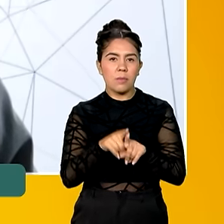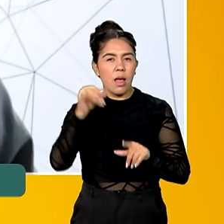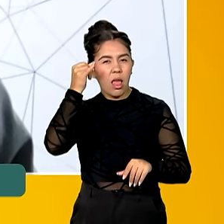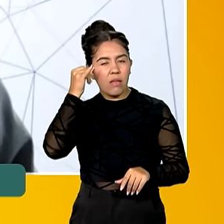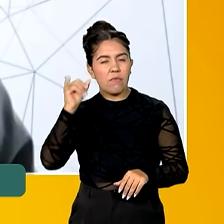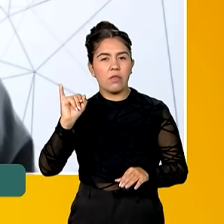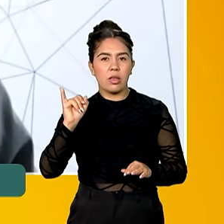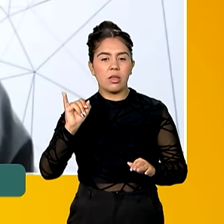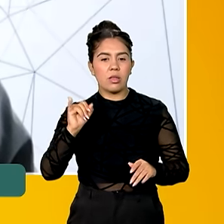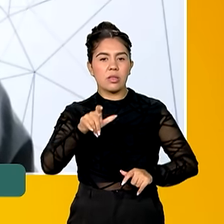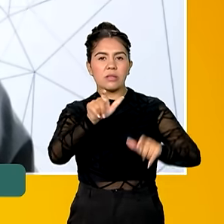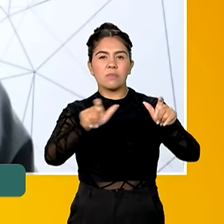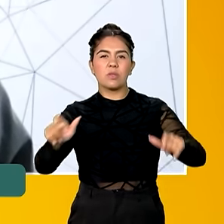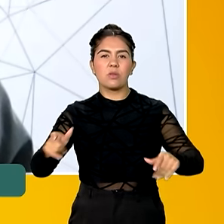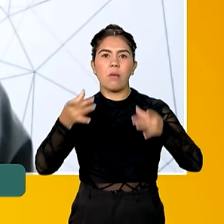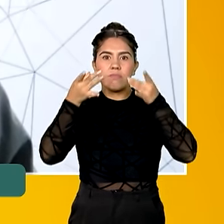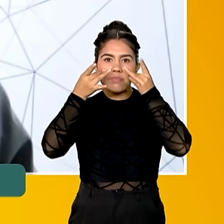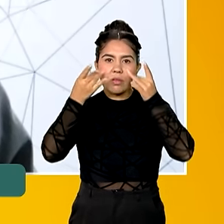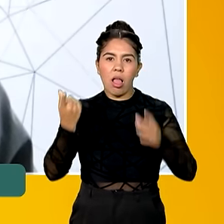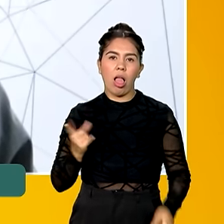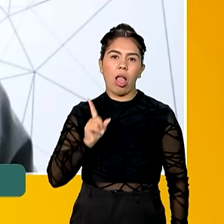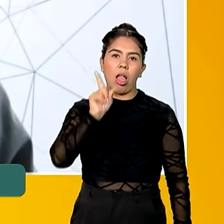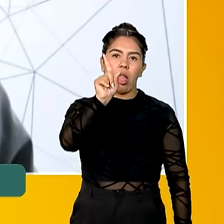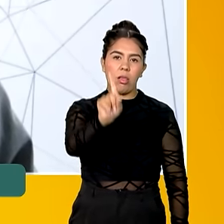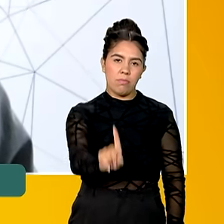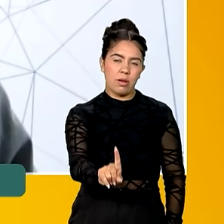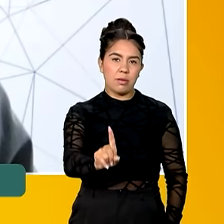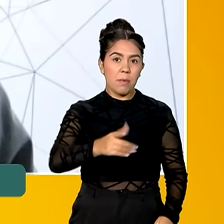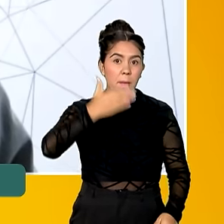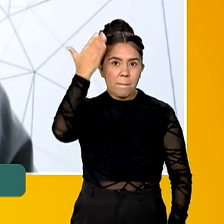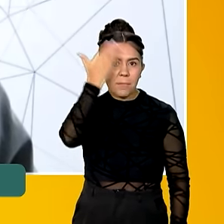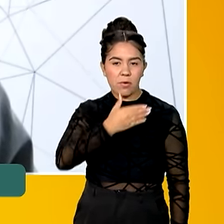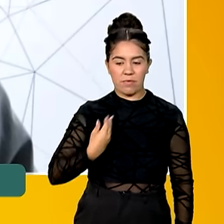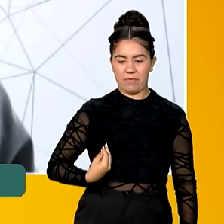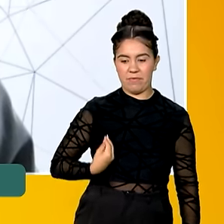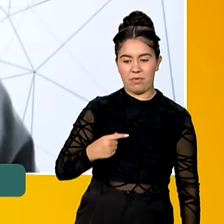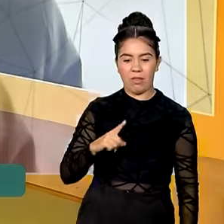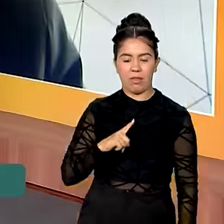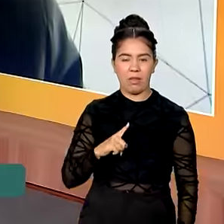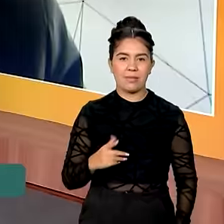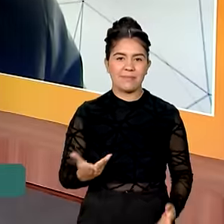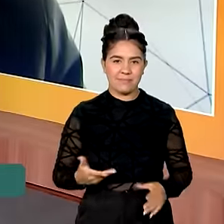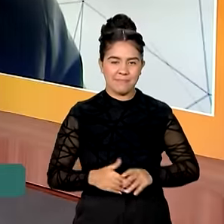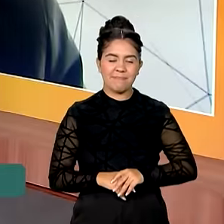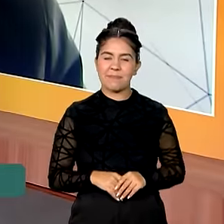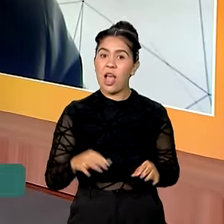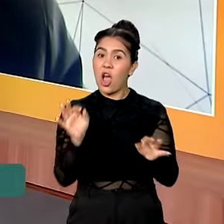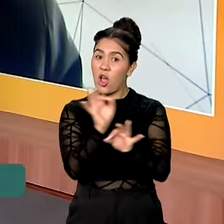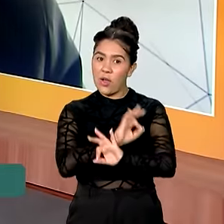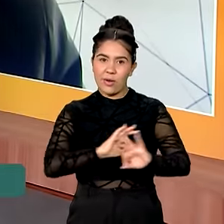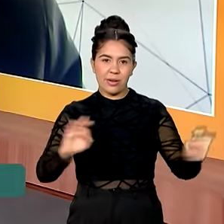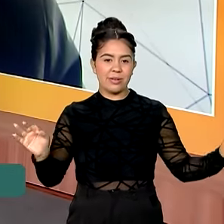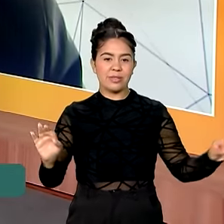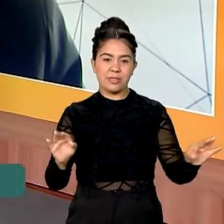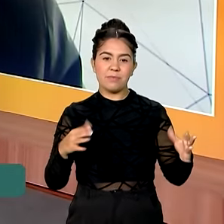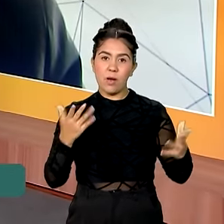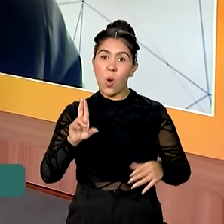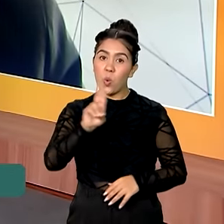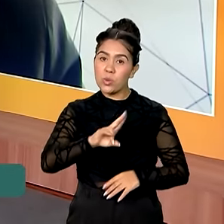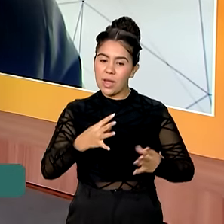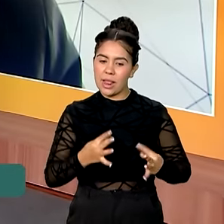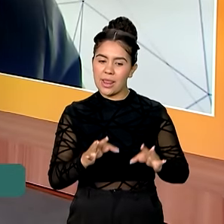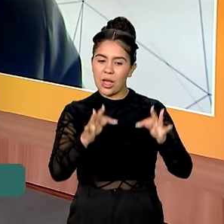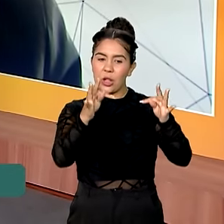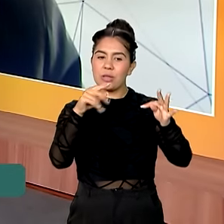pessoas tenham que ir até o balcão de atendimento presencial para, de fato, provar que ainda está vivo. Excelente, é isso, o uso da tecnologia para